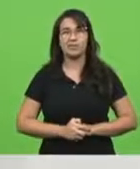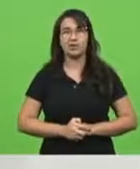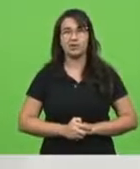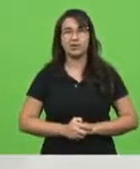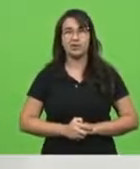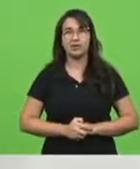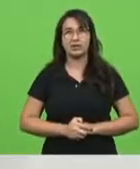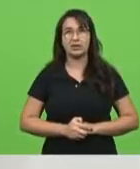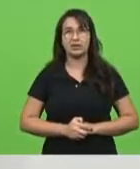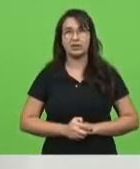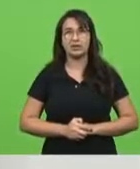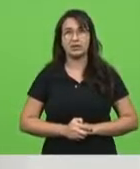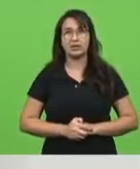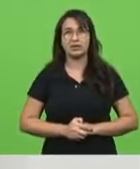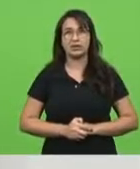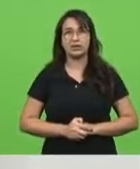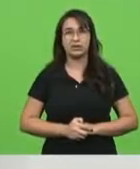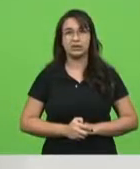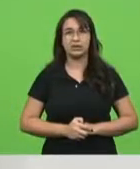a vir para a realidade.